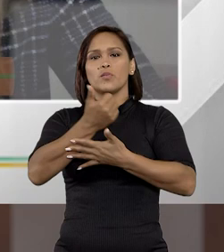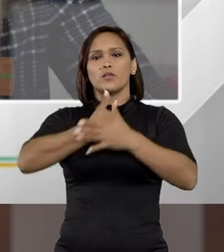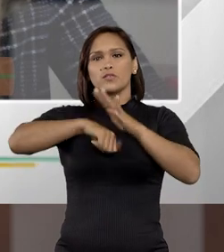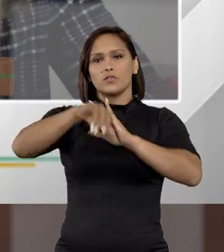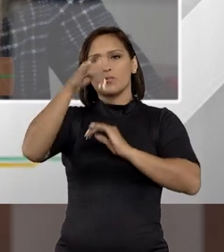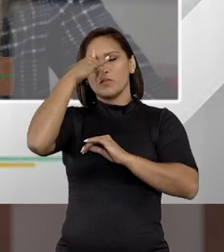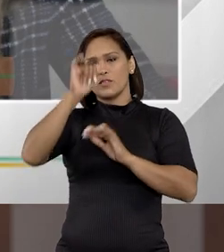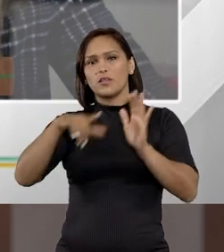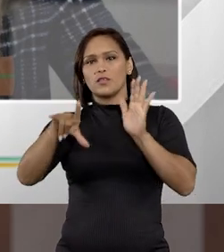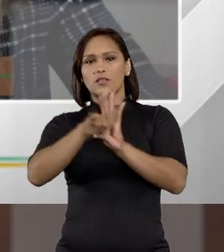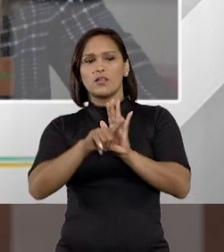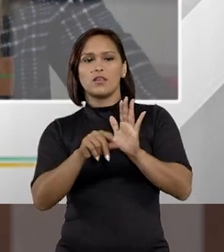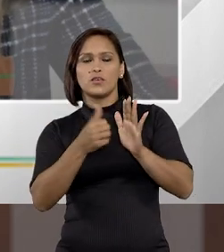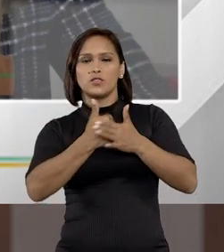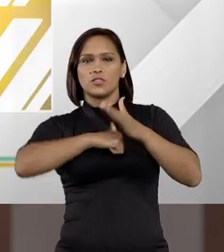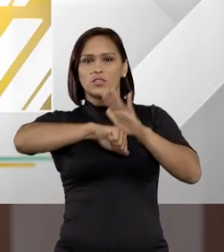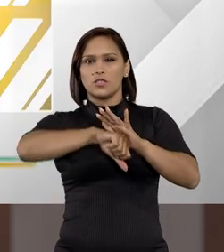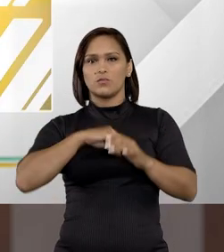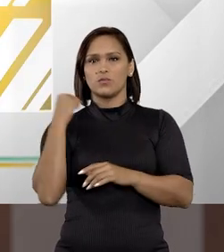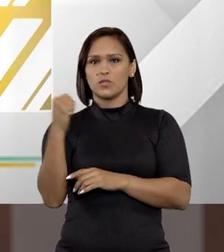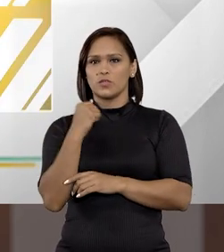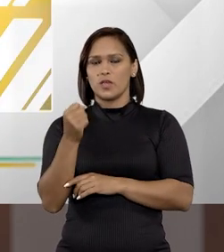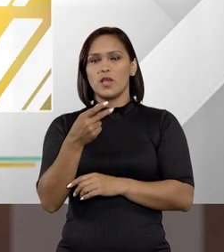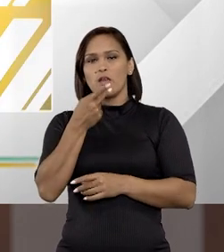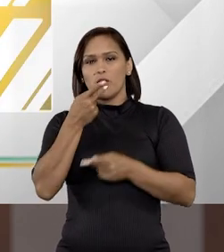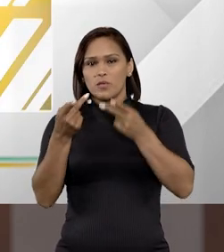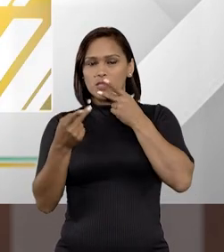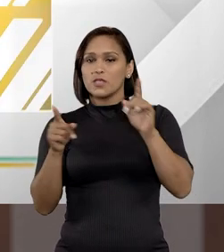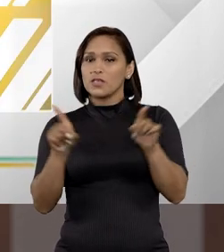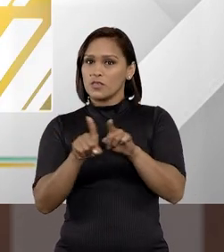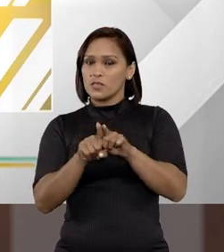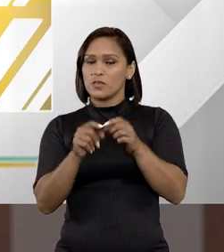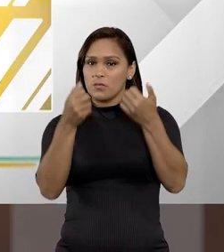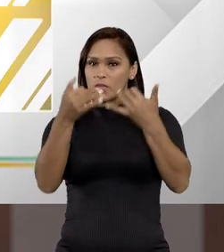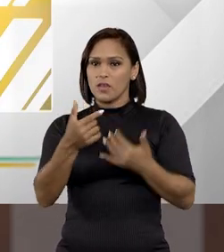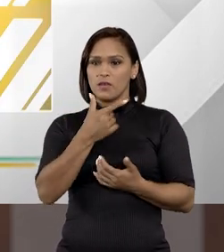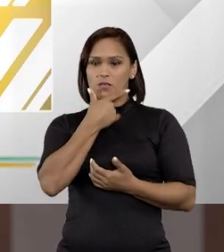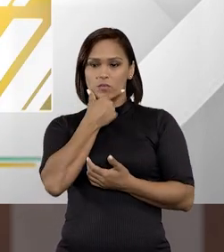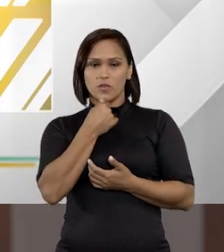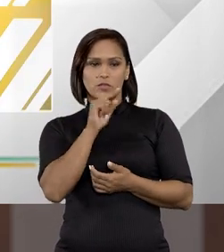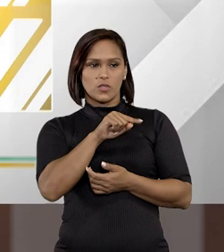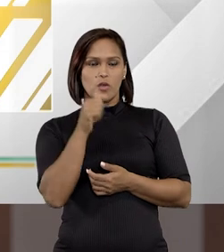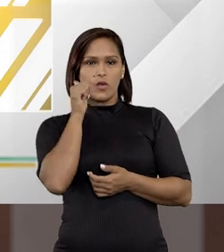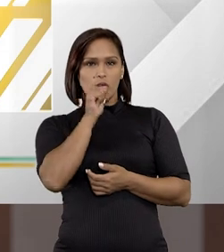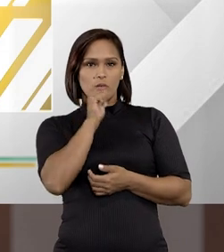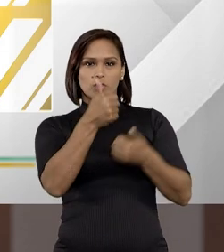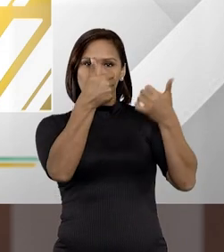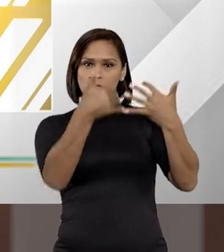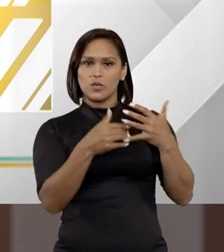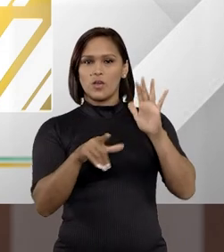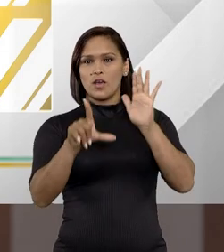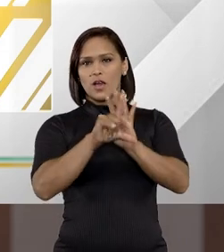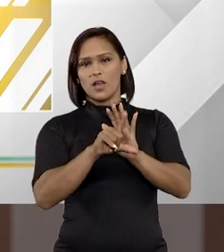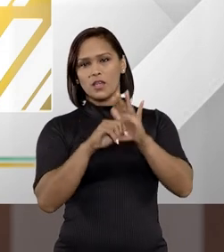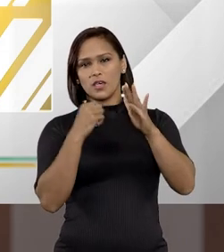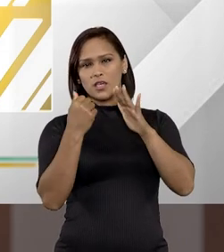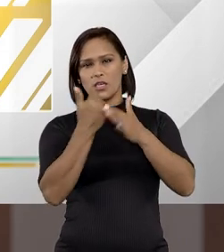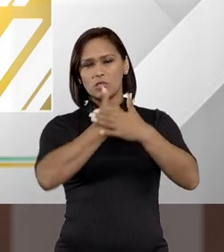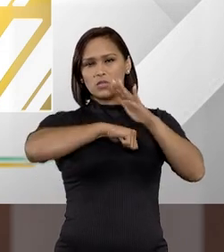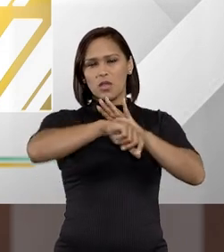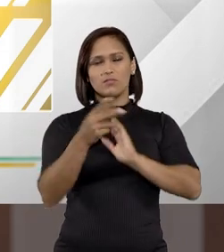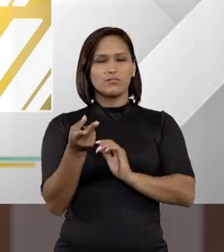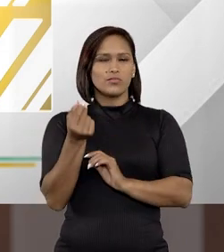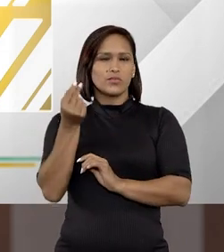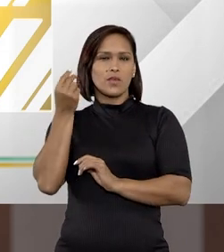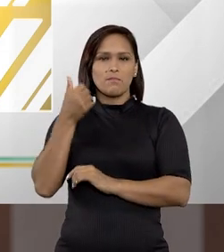pacote anticrime na lei de crimes hediondos. Queria fazer umas considerações aqui, como a doutora Ilana falou, né, a lei dos crimes hediondos é uma lei